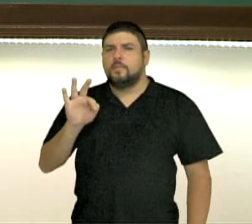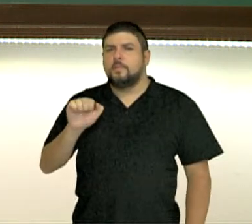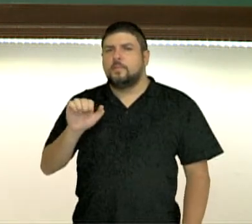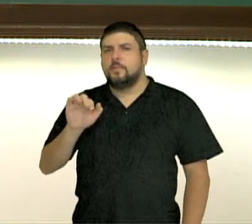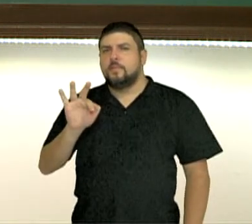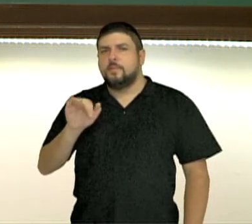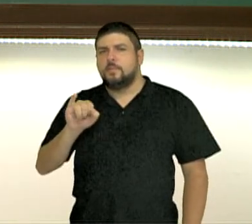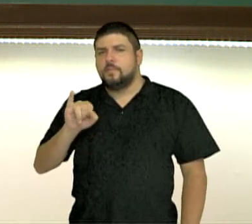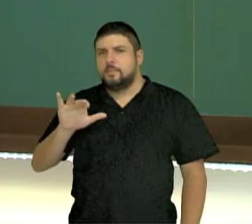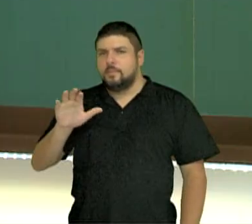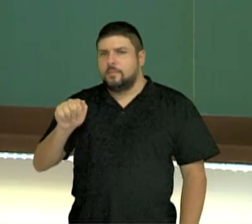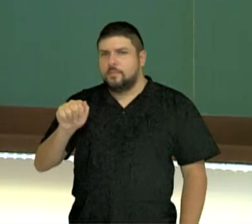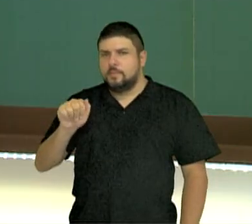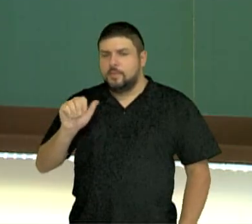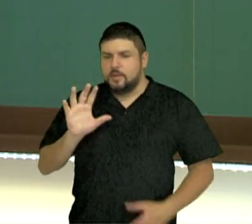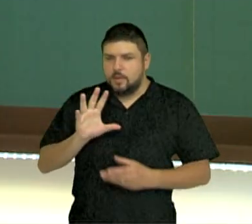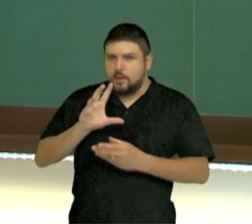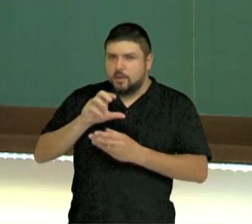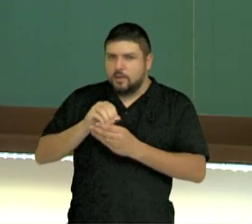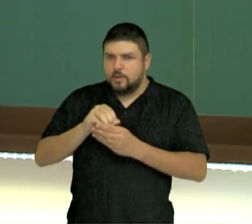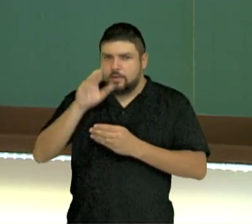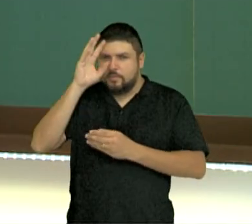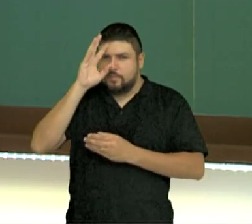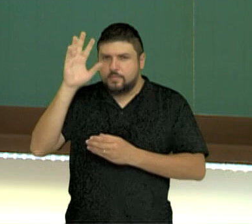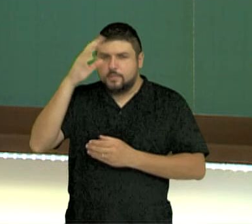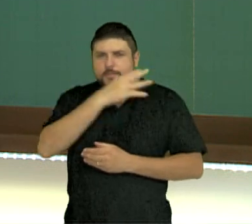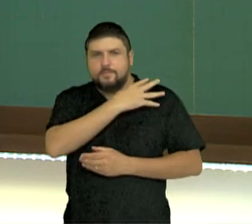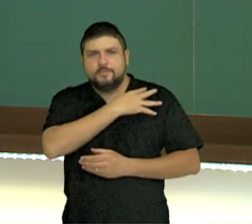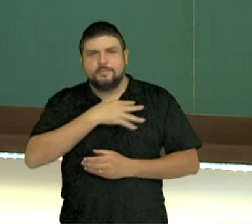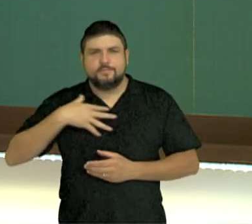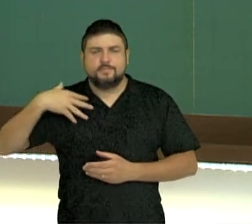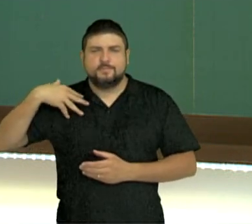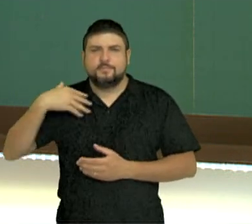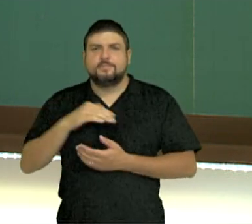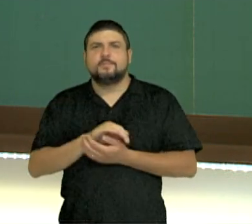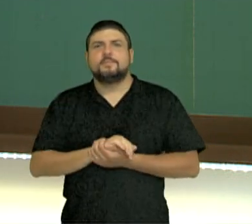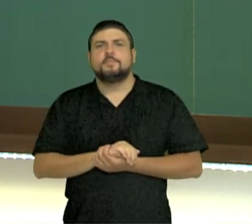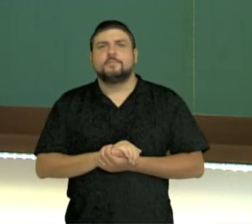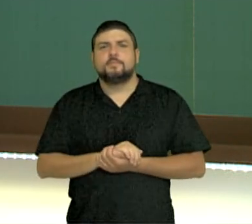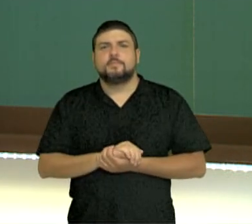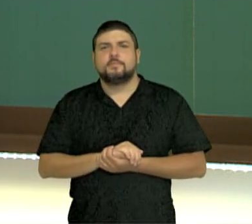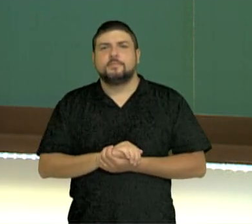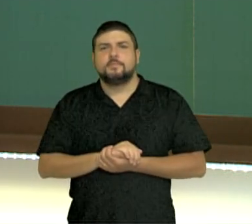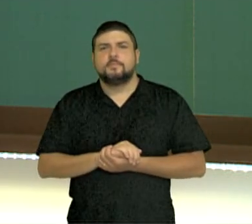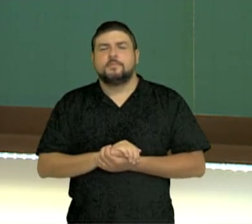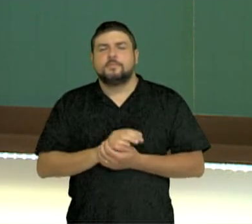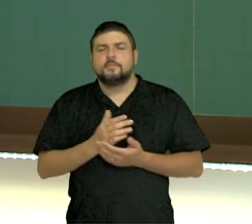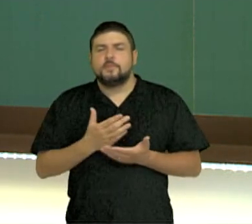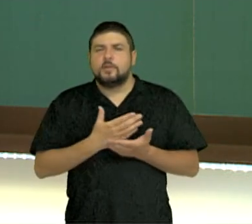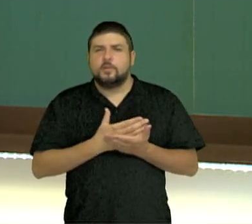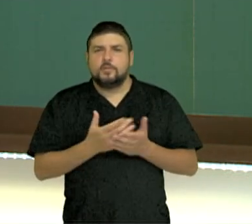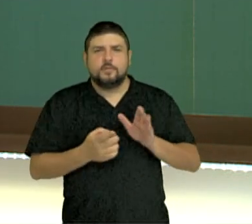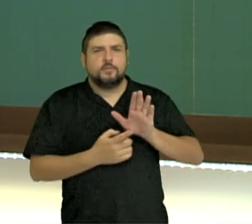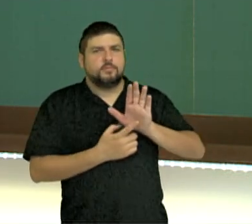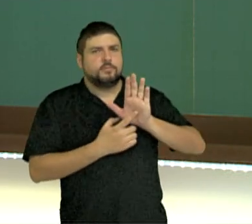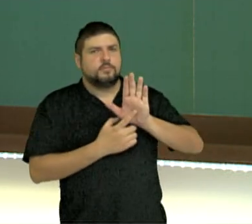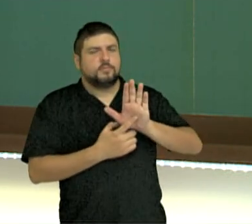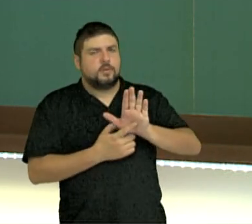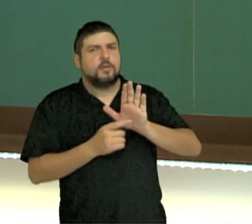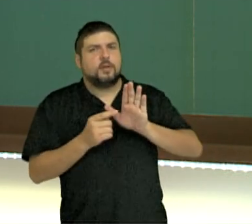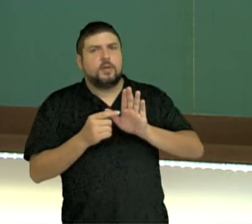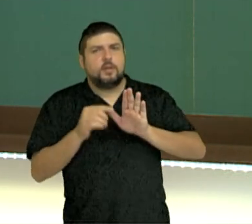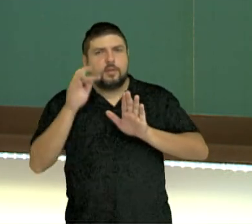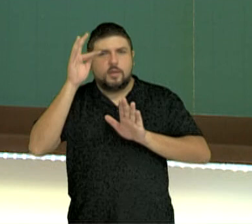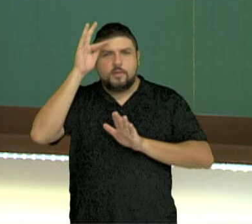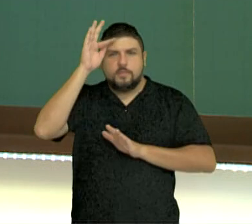Então, já iniciamos aqui com esse livro, essa obra tão importante desse filósofo antigo, a